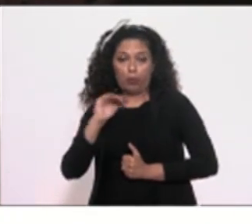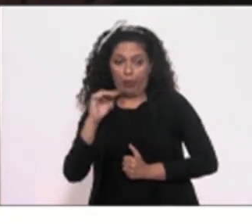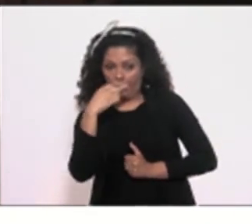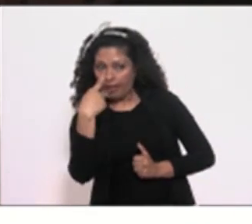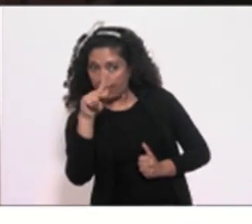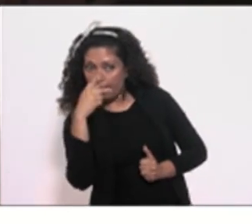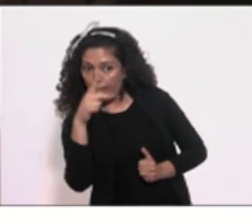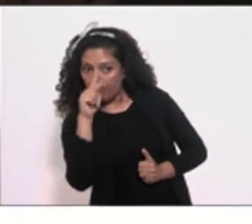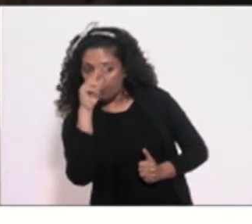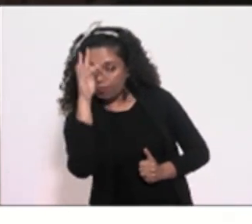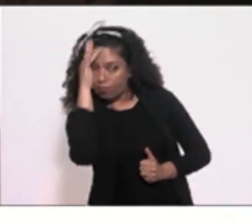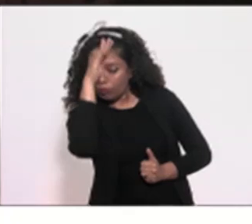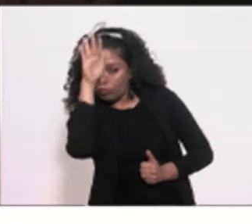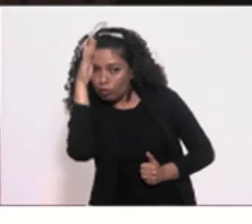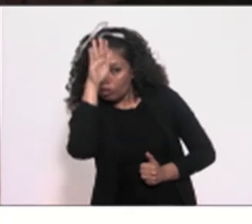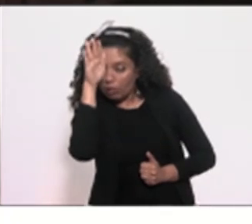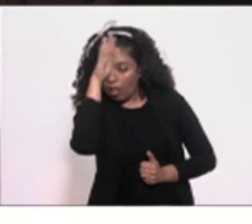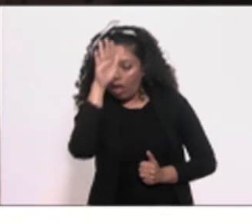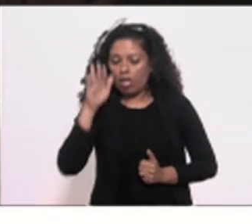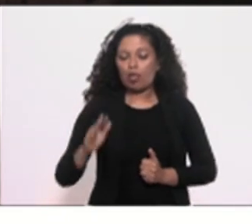o senhor Jair Bolsonaro,